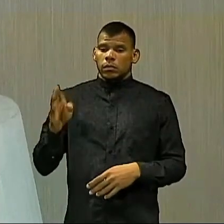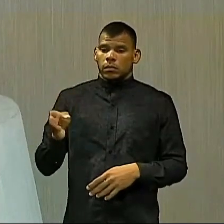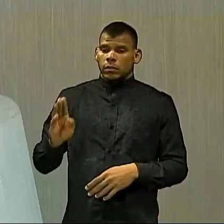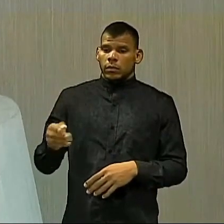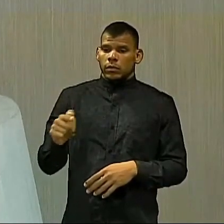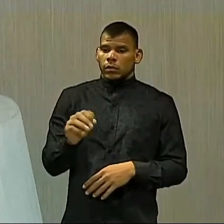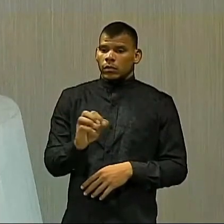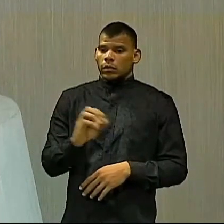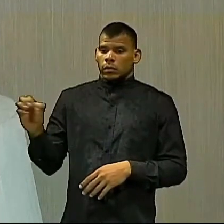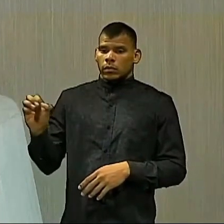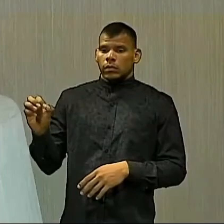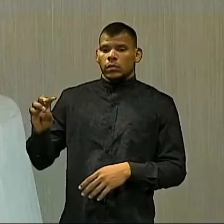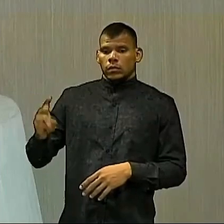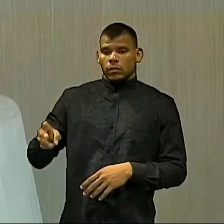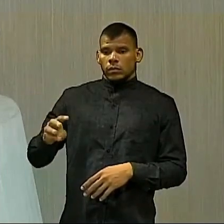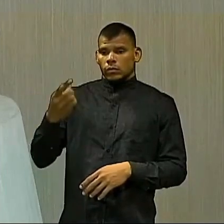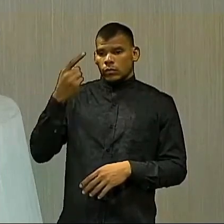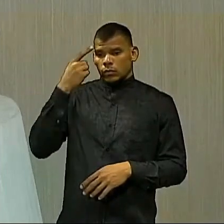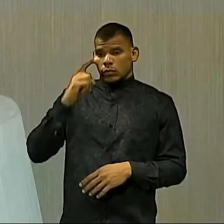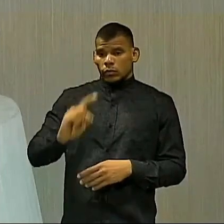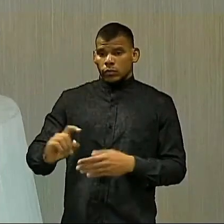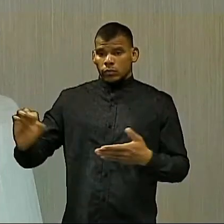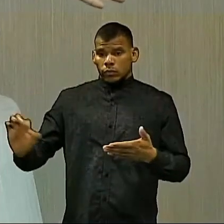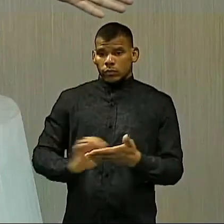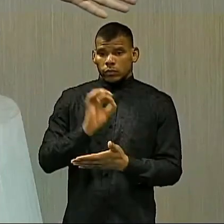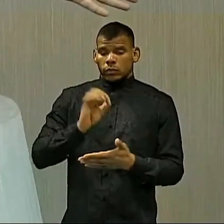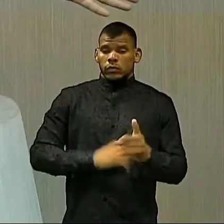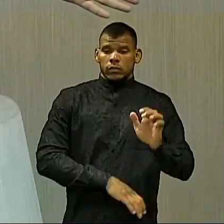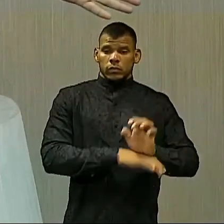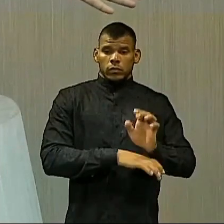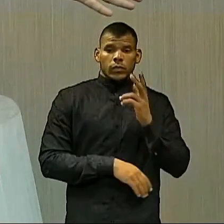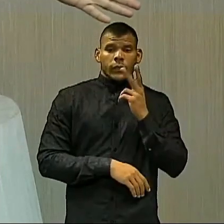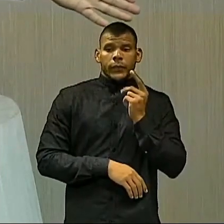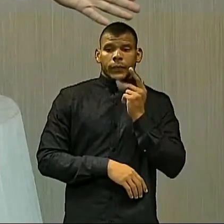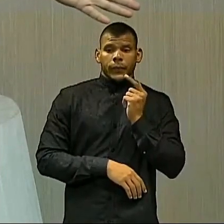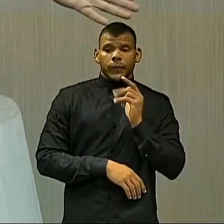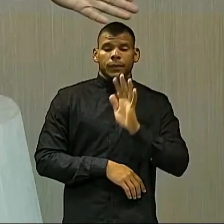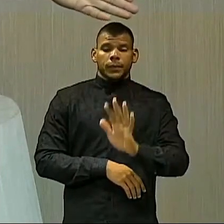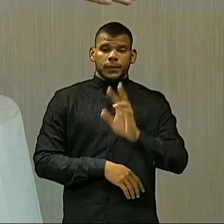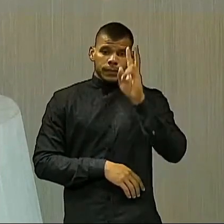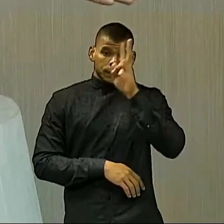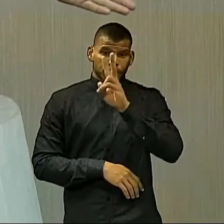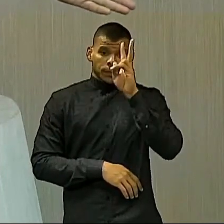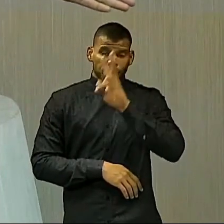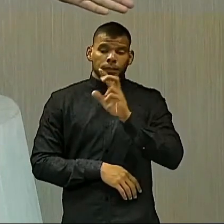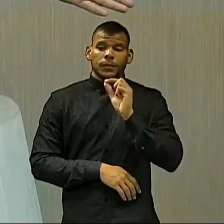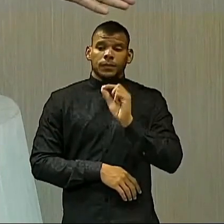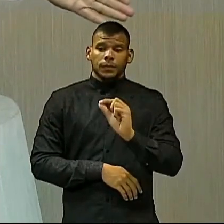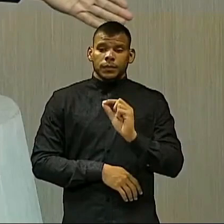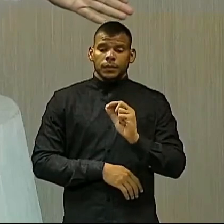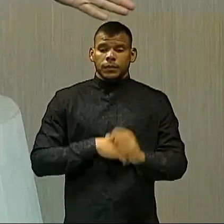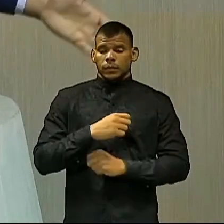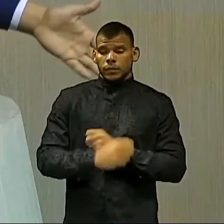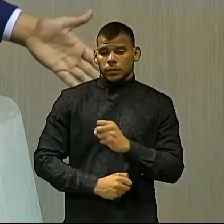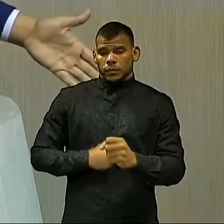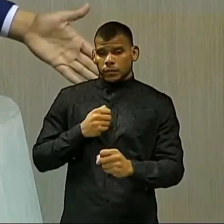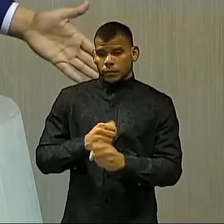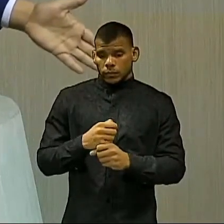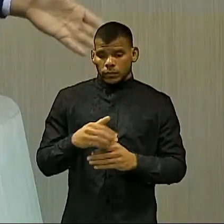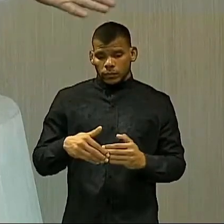milhões. Em um dia, aqui no Estado do Ceará, vale lembrar que nós iniciamos o ano